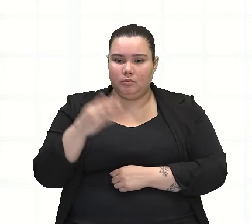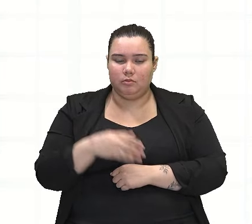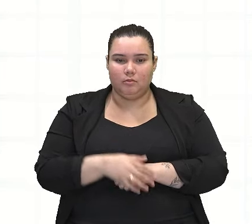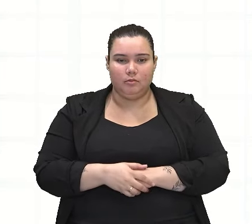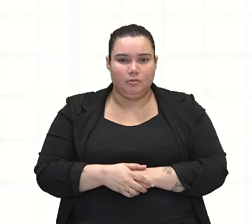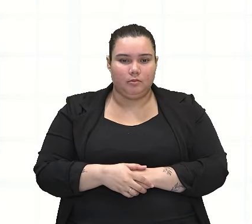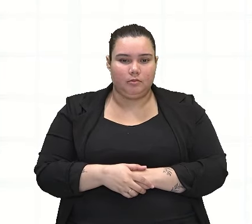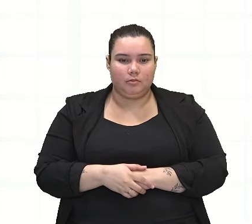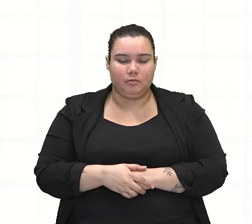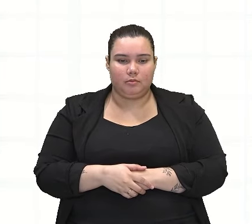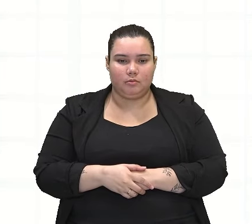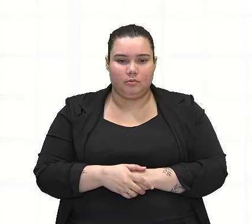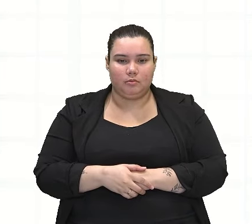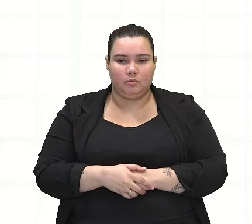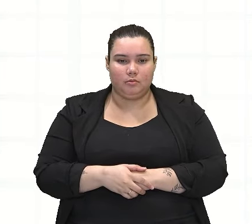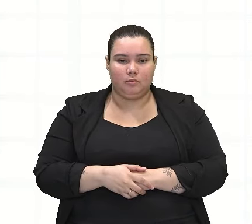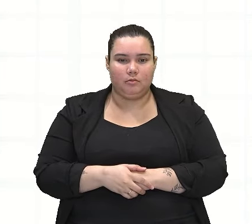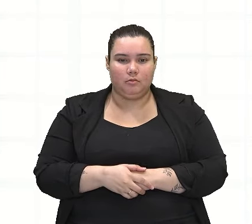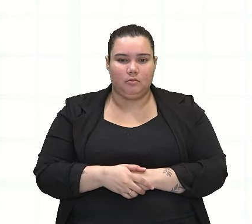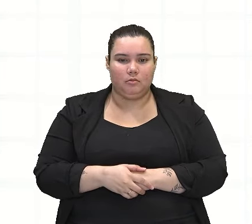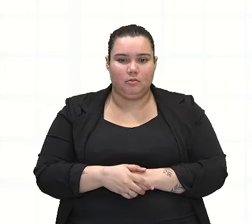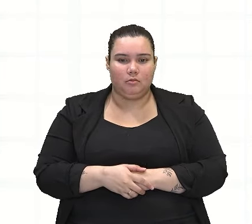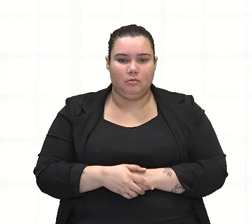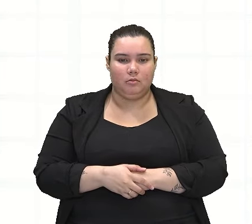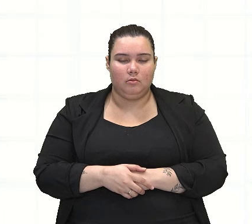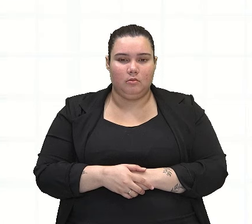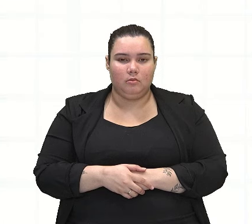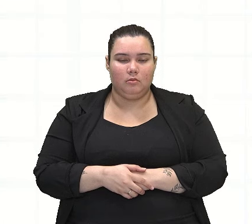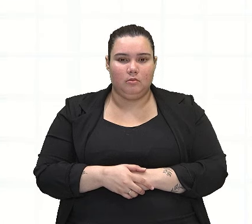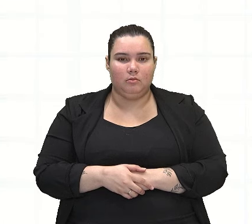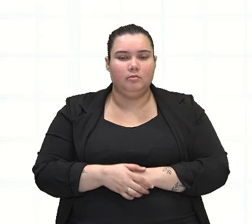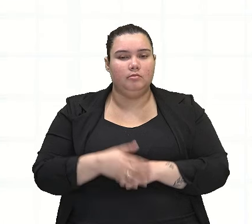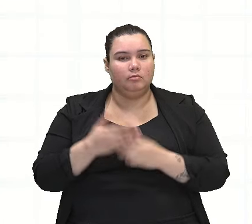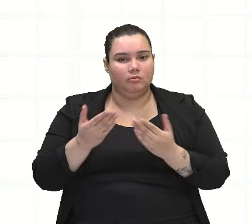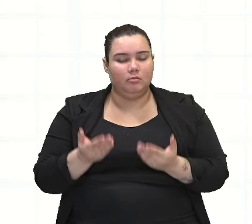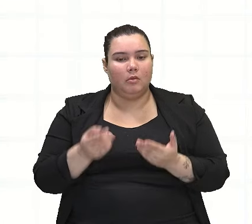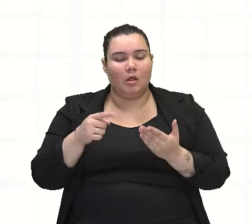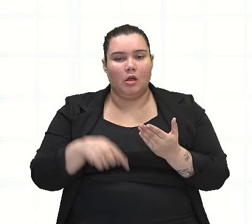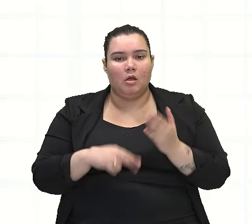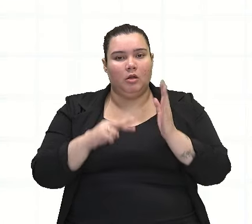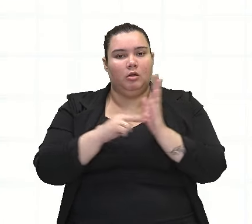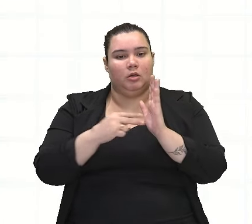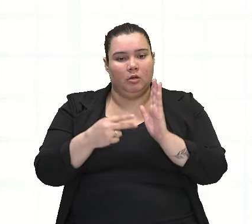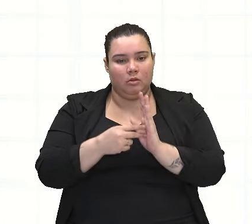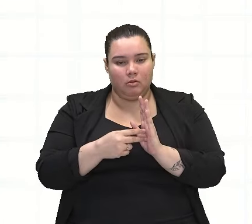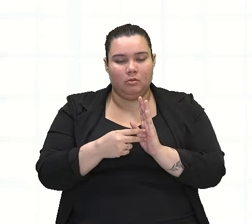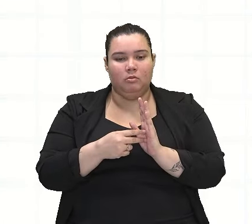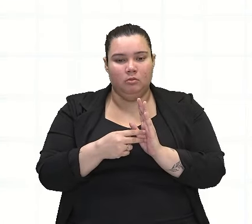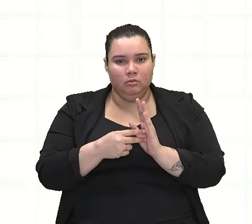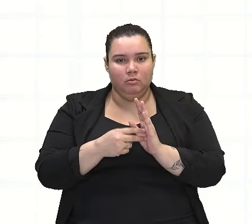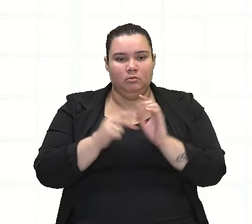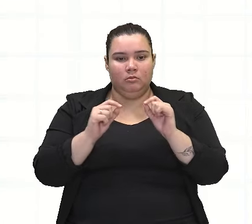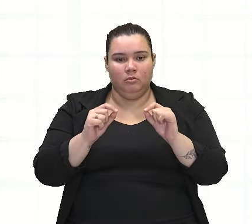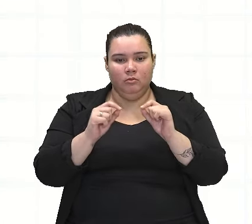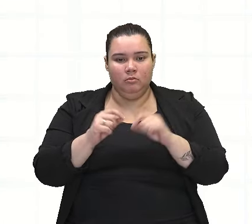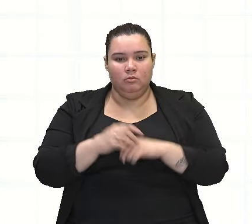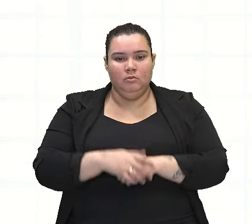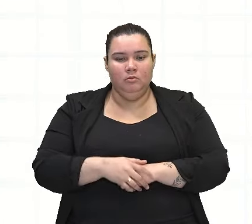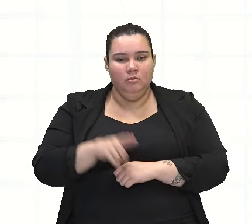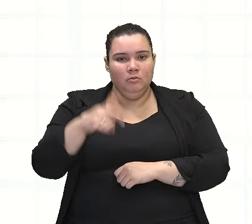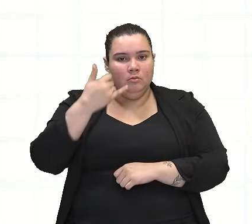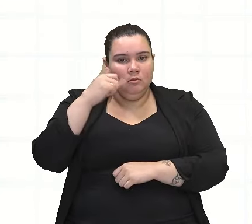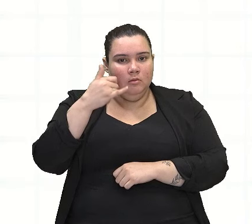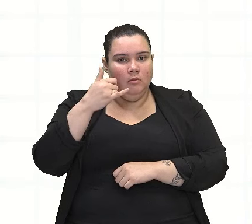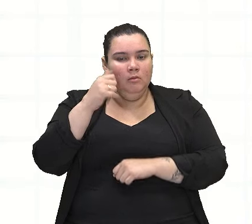diversas vezes, e isso traz uma certa ênfase. Ao tempo que o telefone está ali